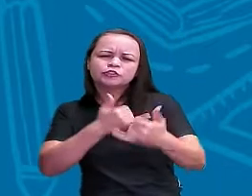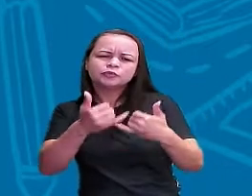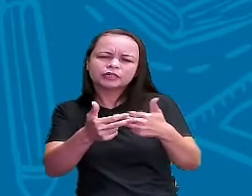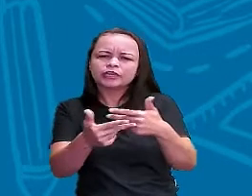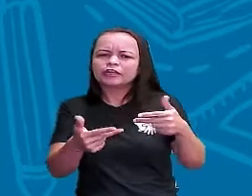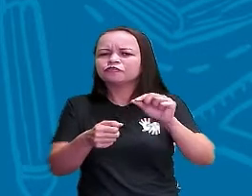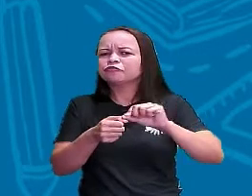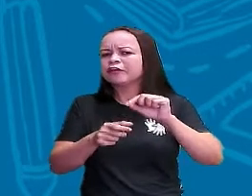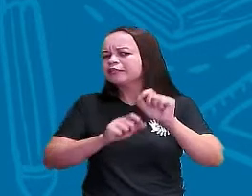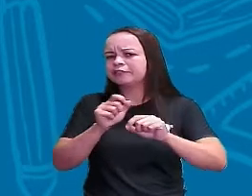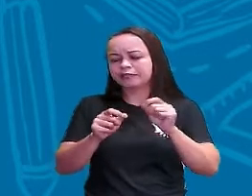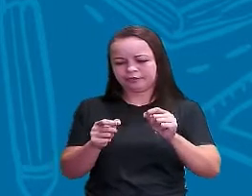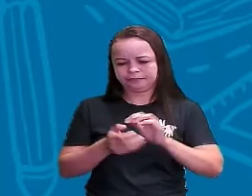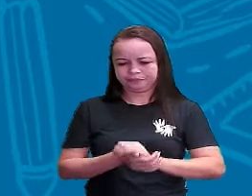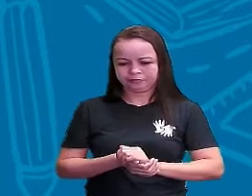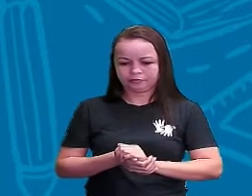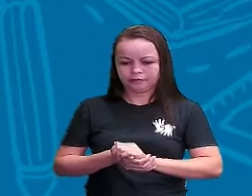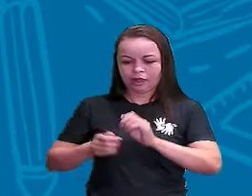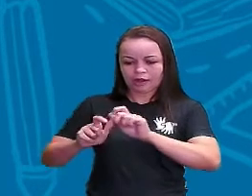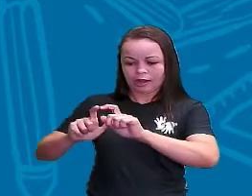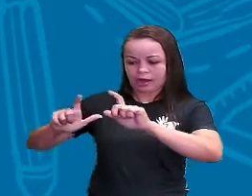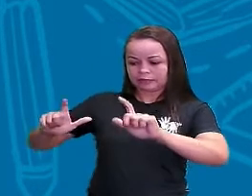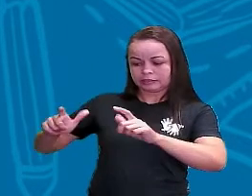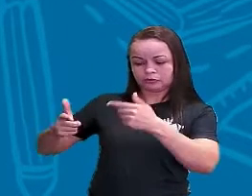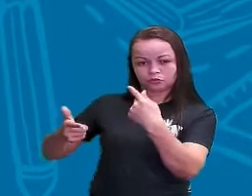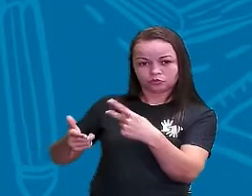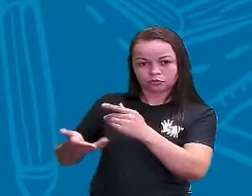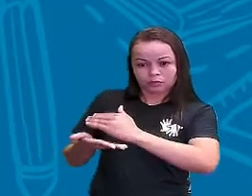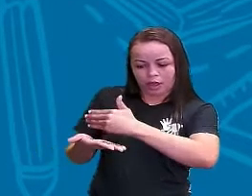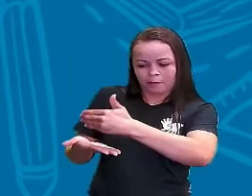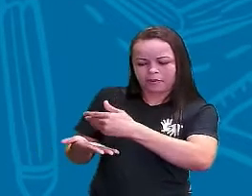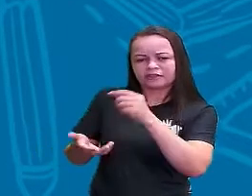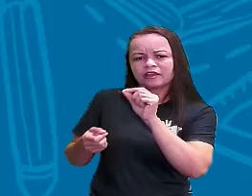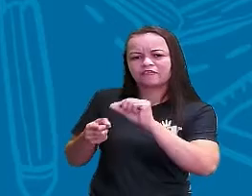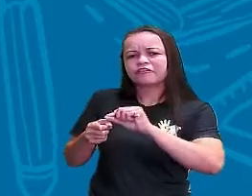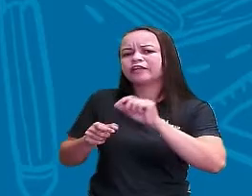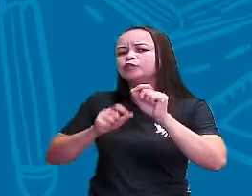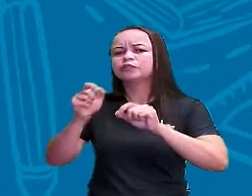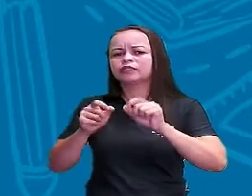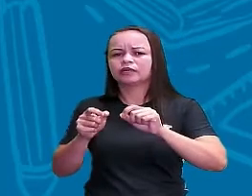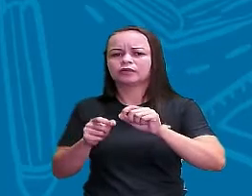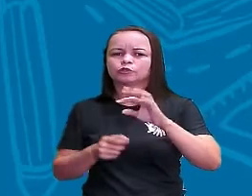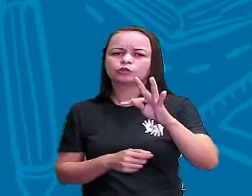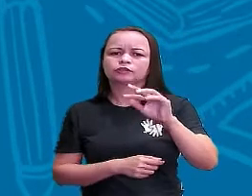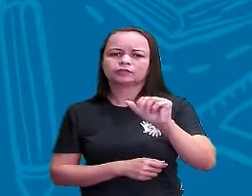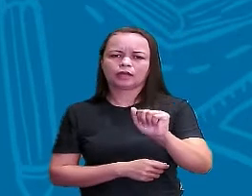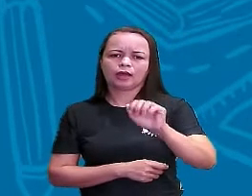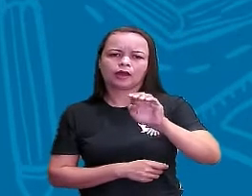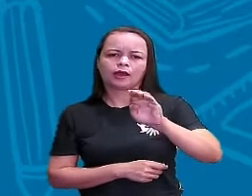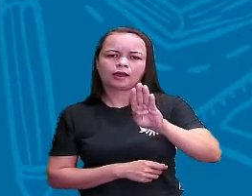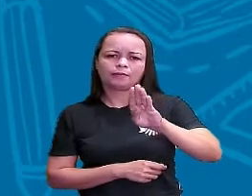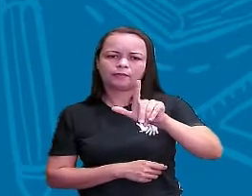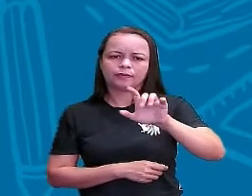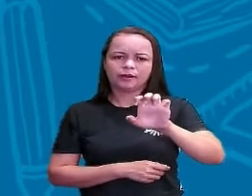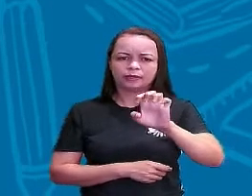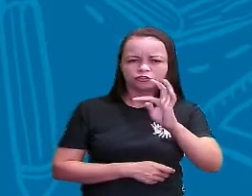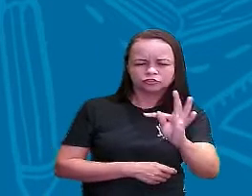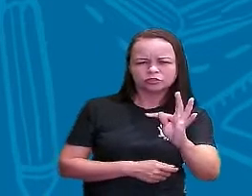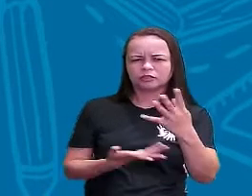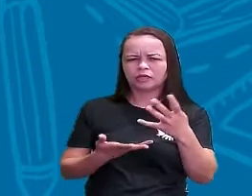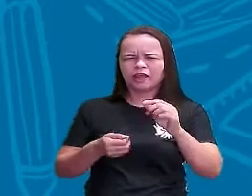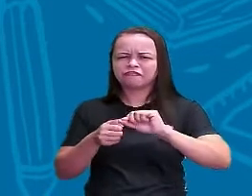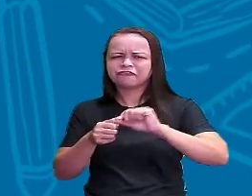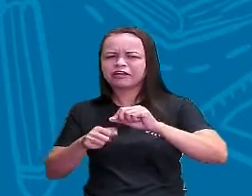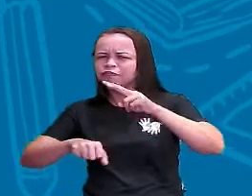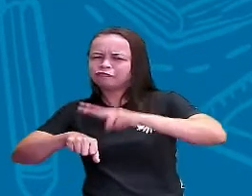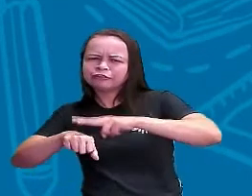carcaça aí, ó Do tablet, ele é feito de quê? Ele é feito de aço? Ah, ele é feito de... De vidro? Ele é feito de